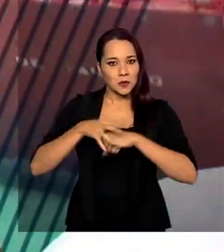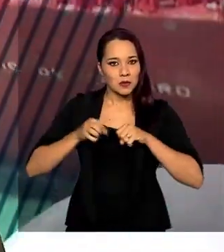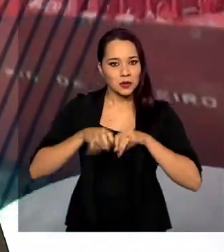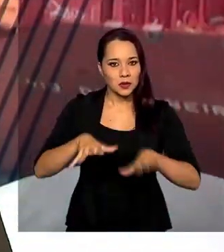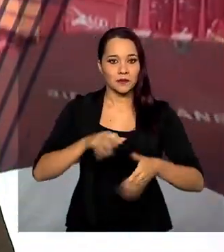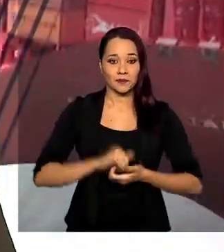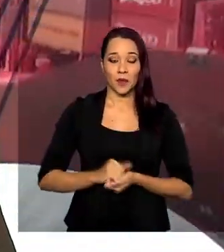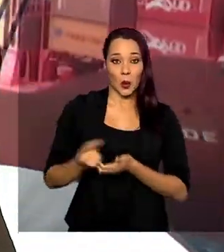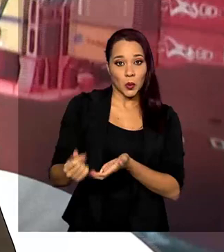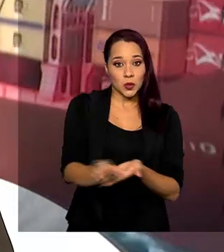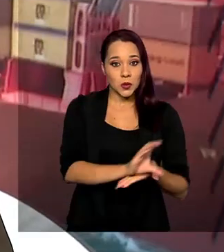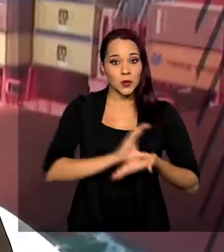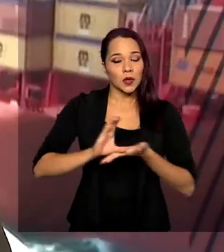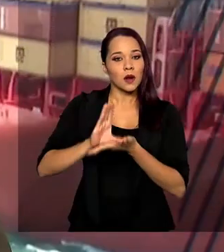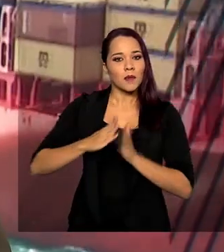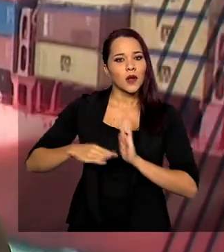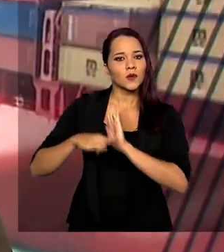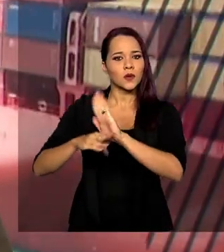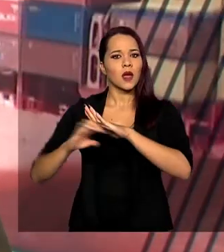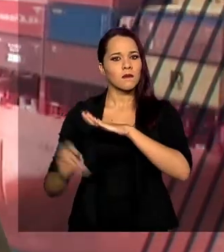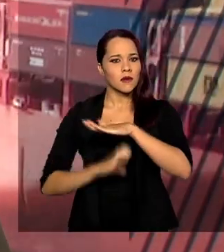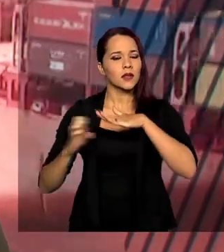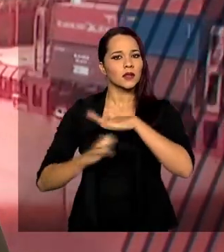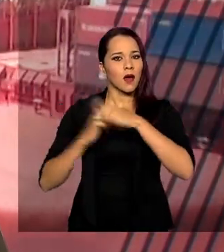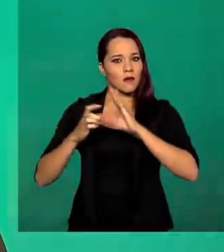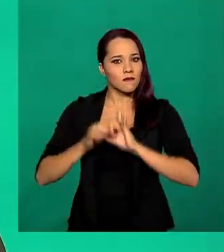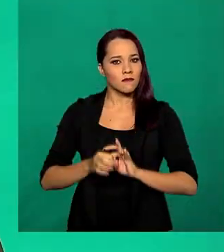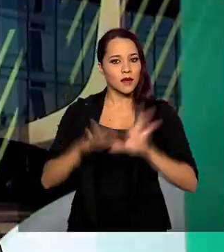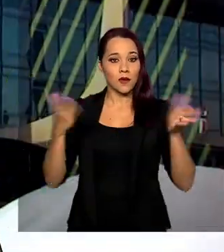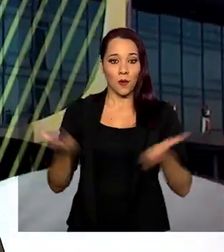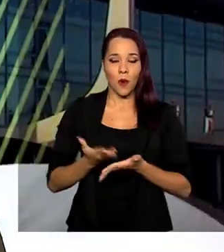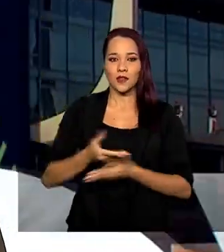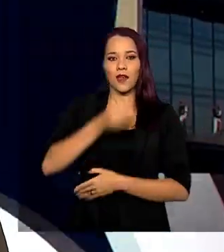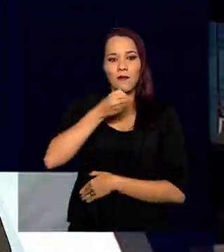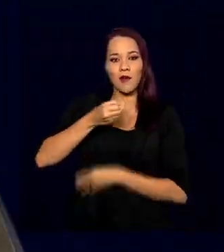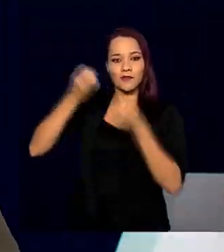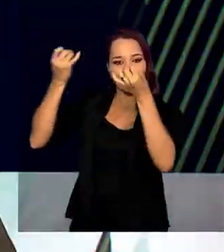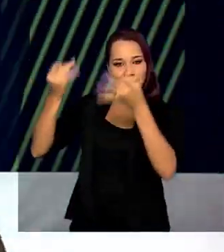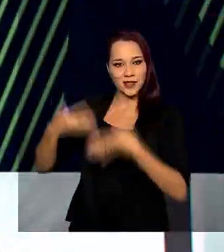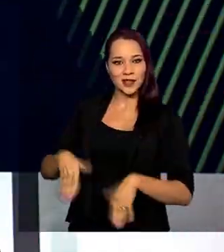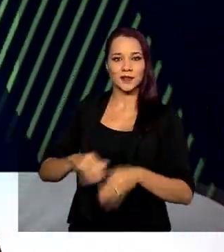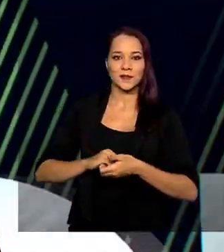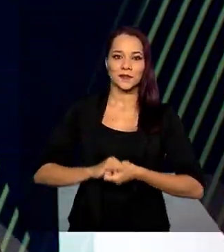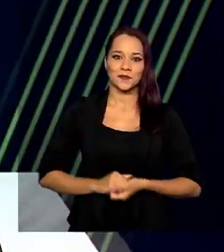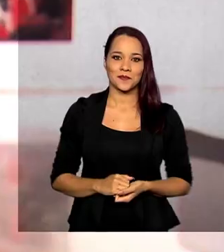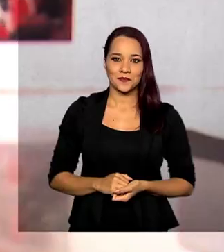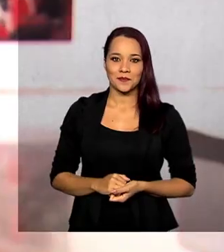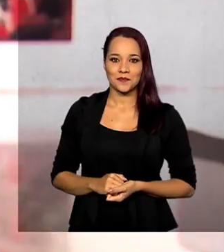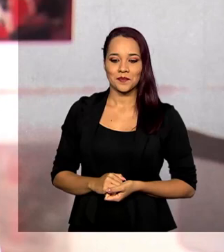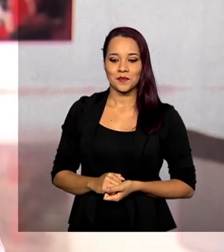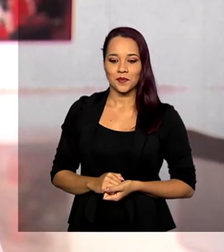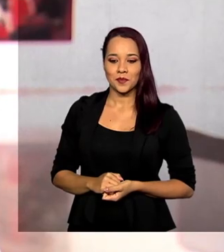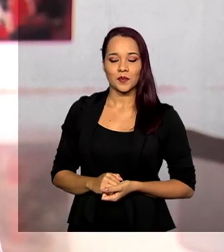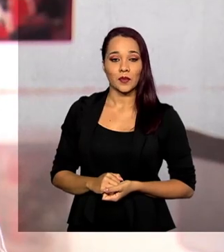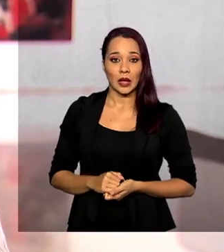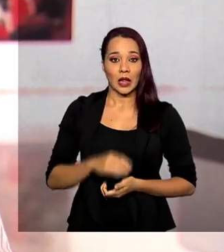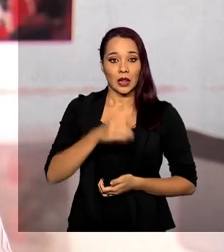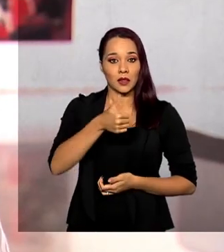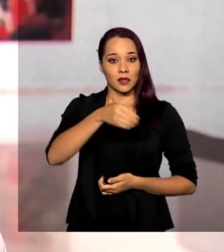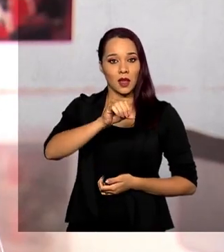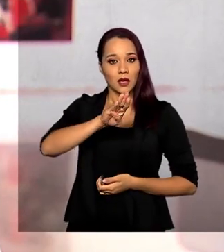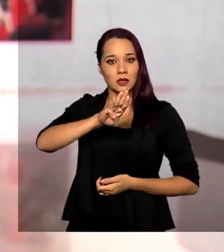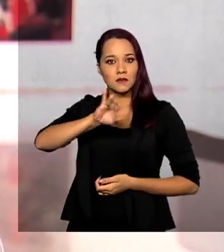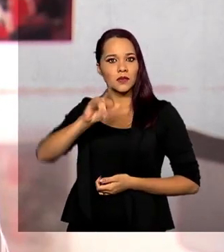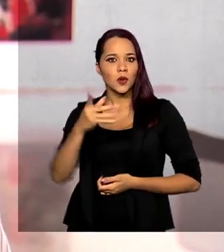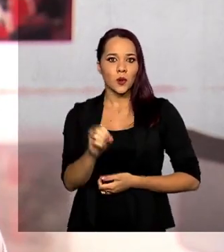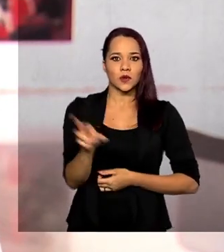O recurso para socorrer os empresários foi liberado hoje. A repórter Selma Dias tem os detalhes. 10 bilhões